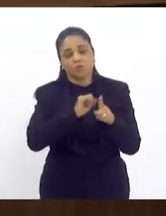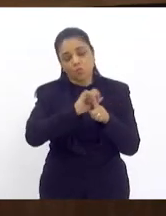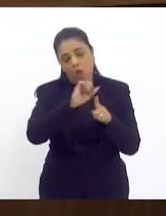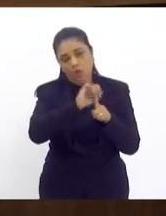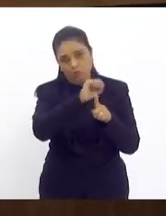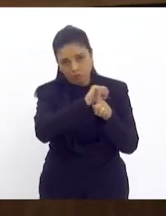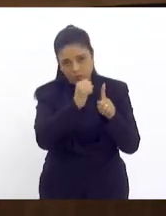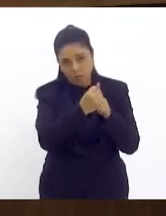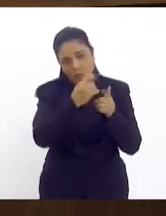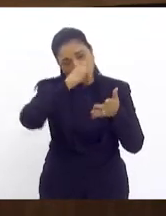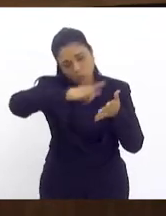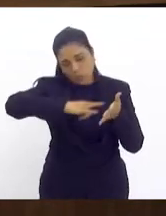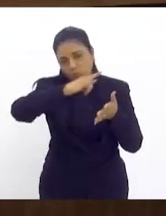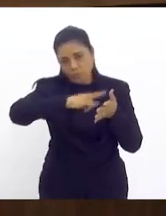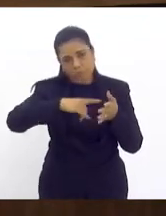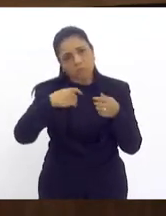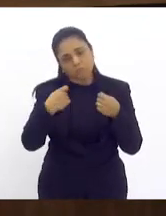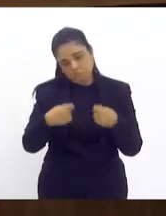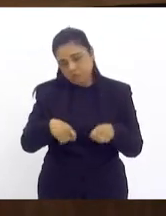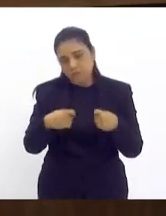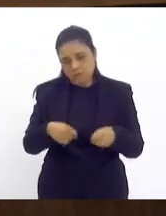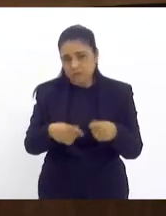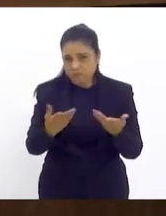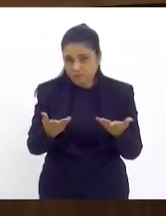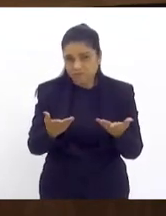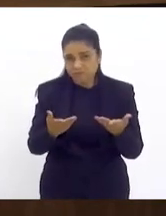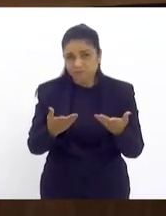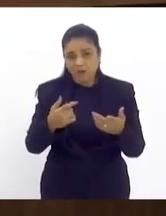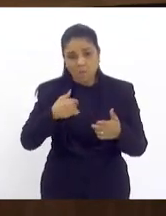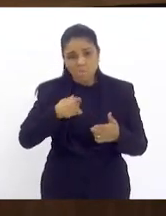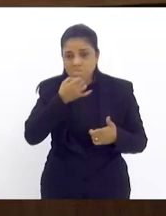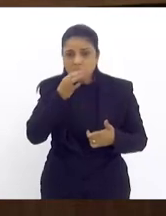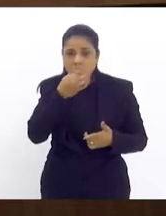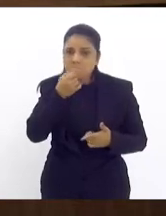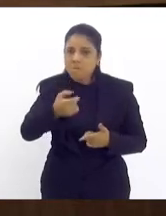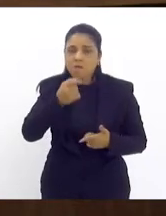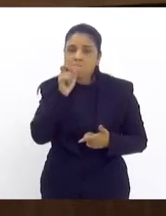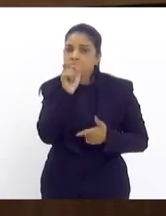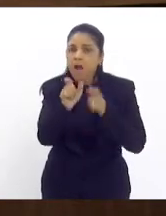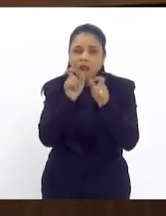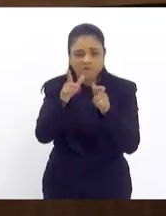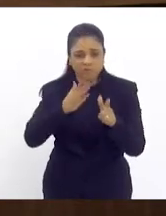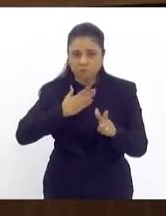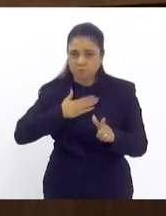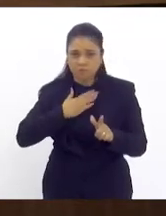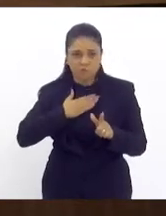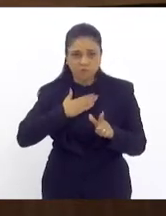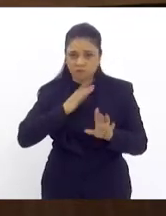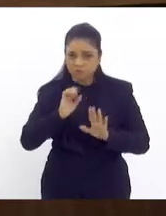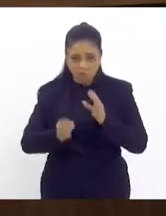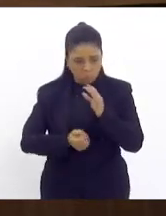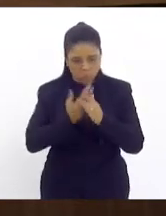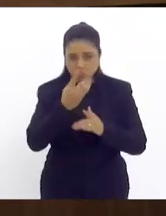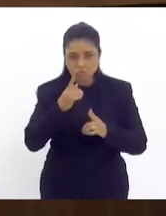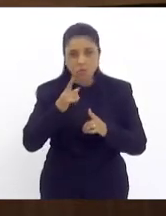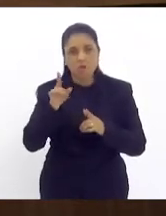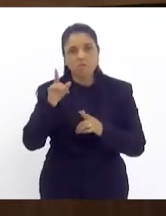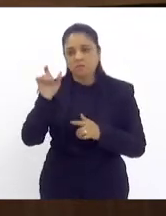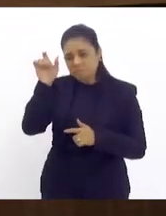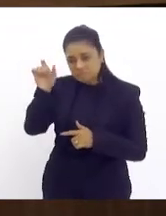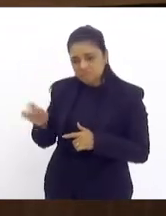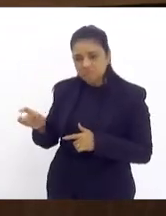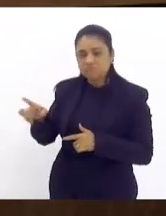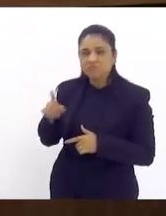é burocracia mas é necessário e que não são palavras minhas não deputado Sérgio Fernandes que é um defensor da cidade de